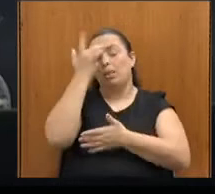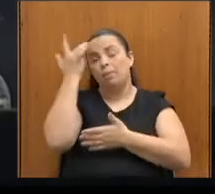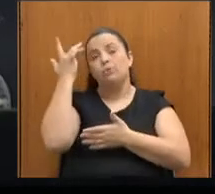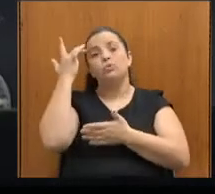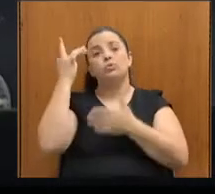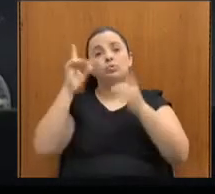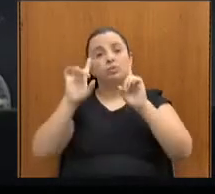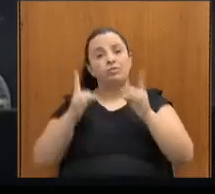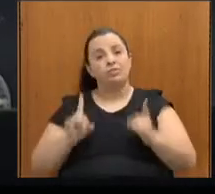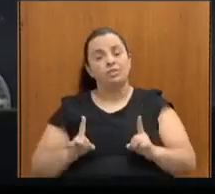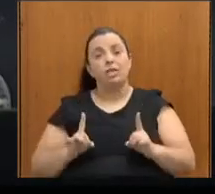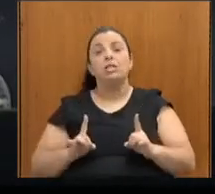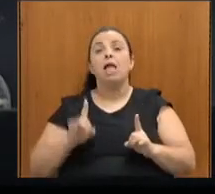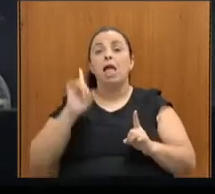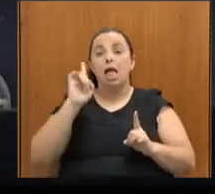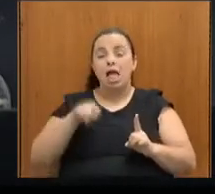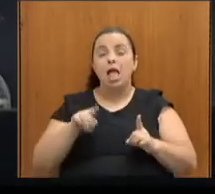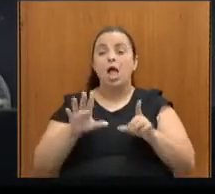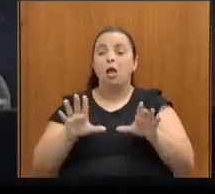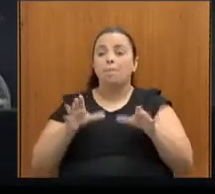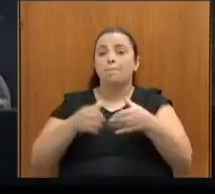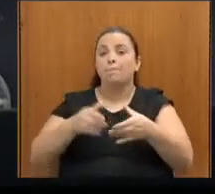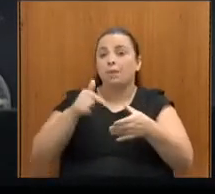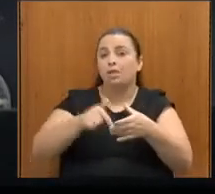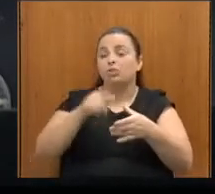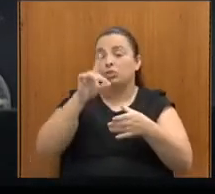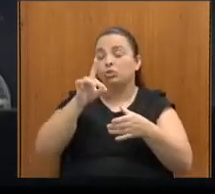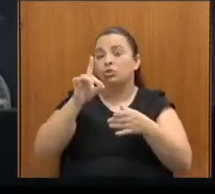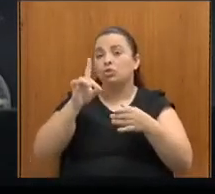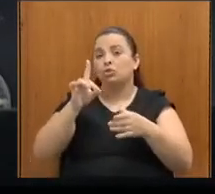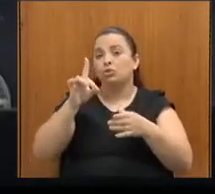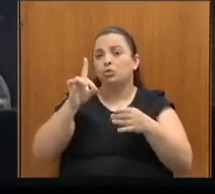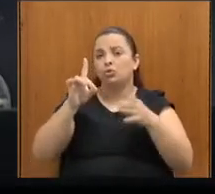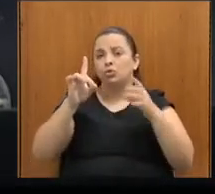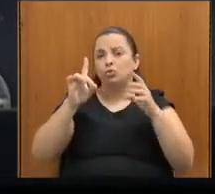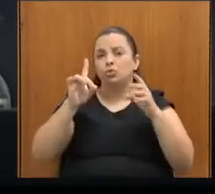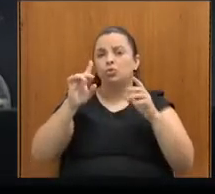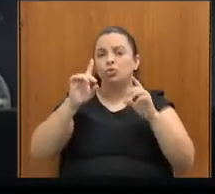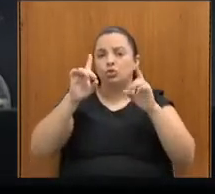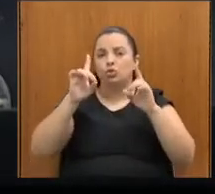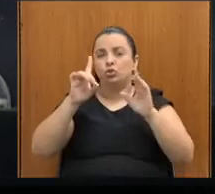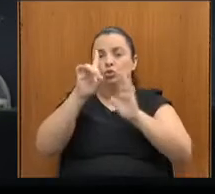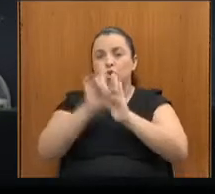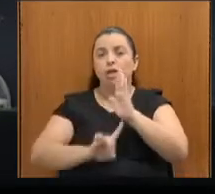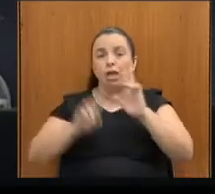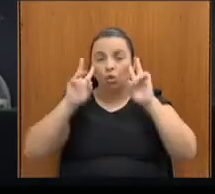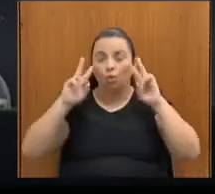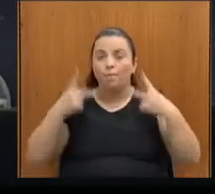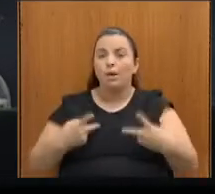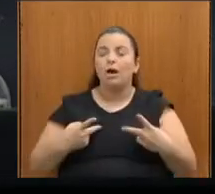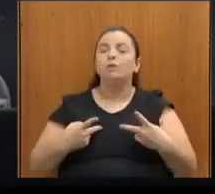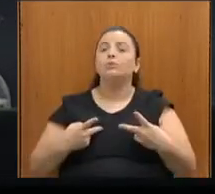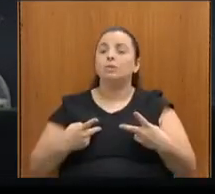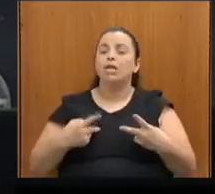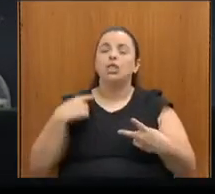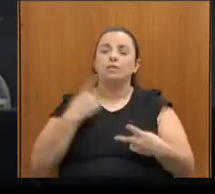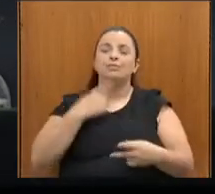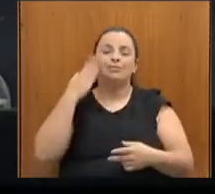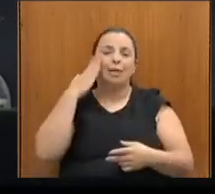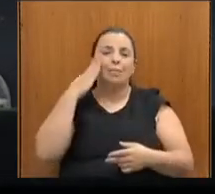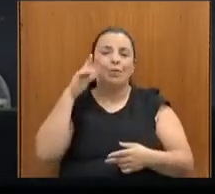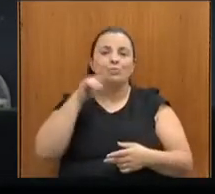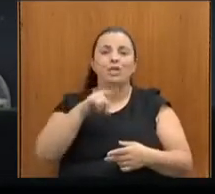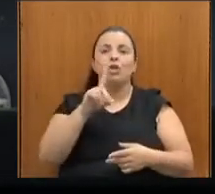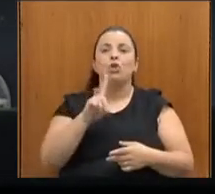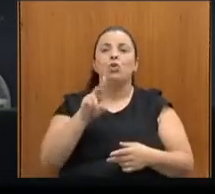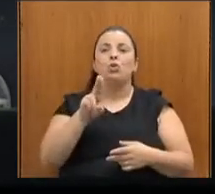pasta é de direitos humanos, temos outras lutas dentro da subsecretaria, mas a gente sabe o carinho que o do Willio tem com